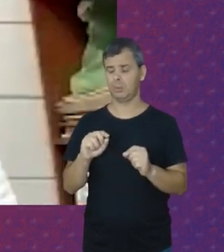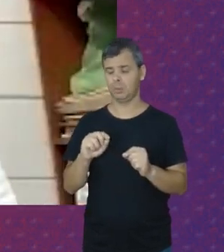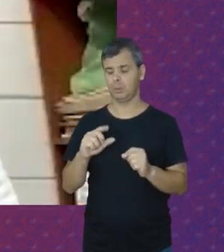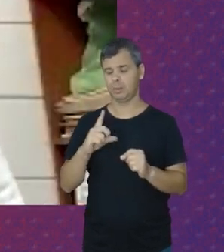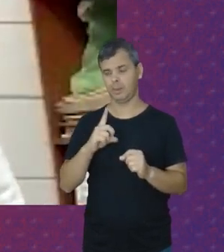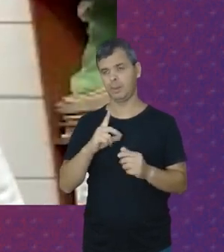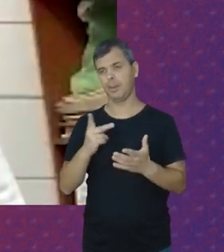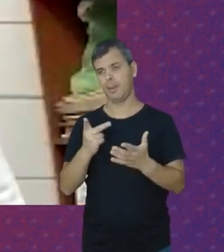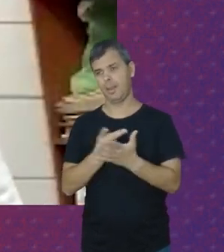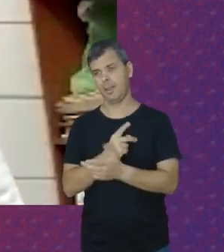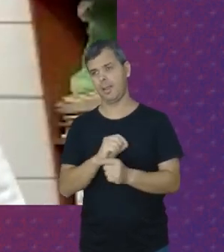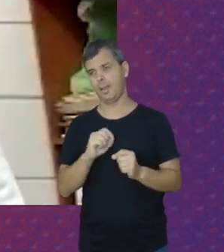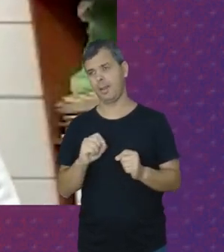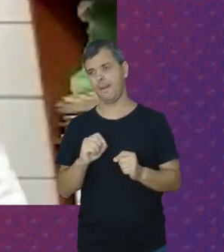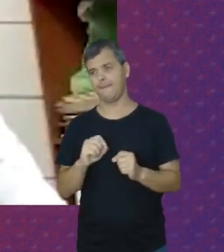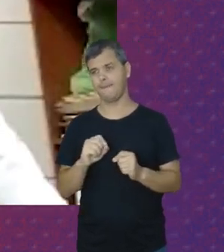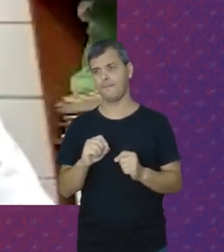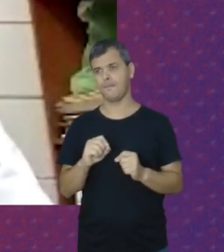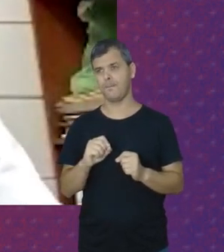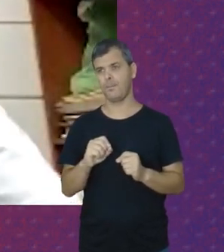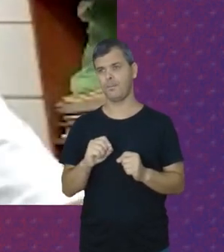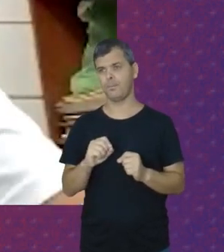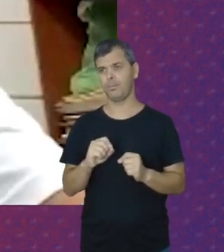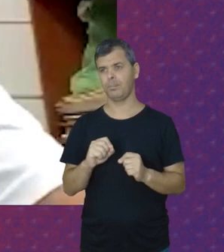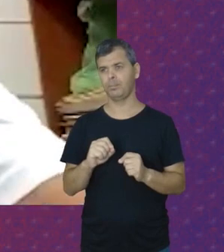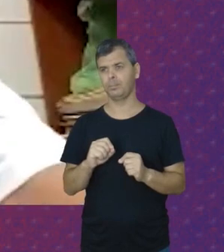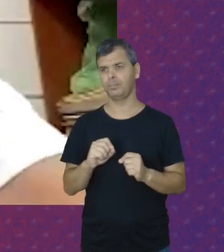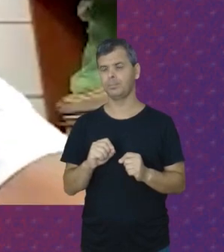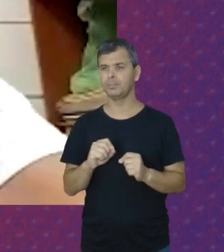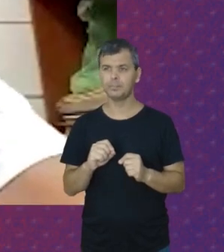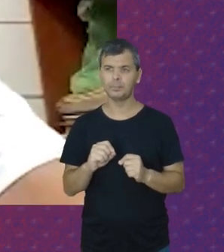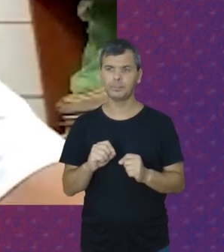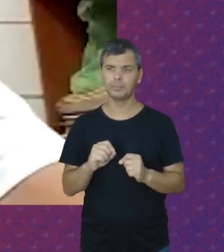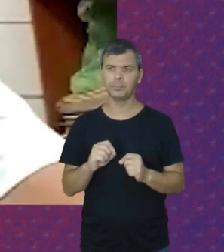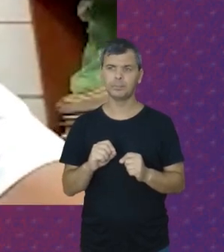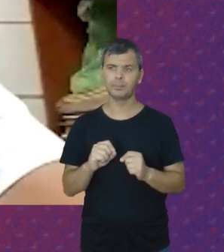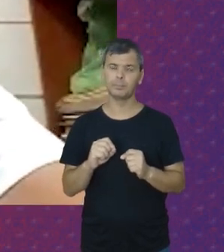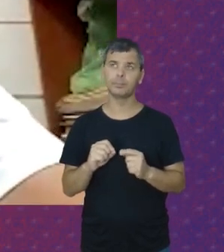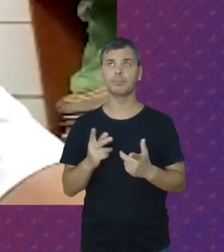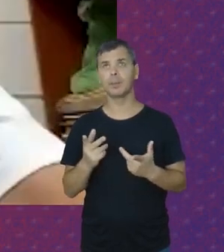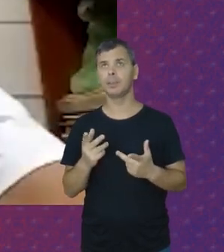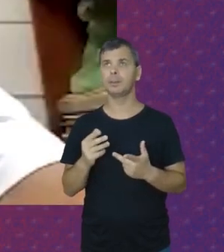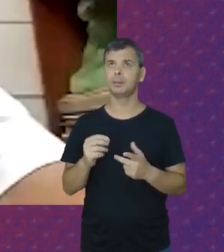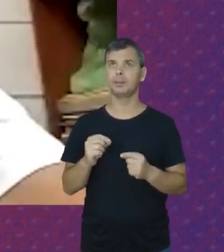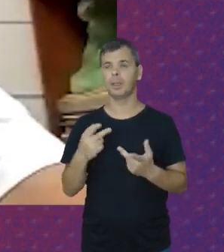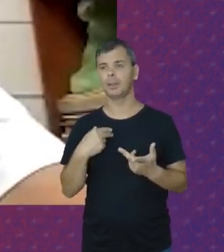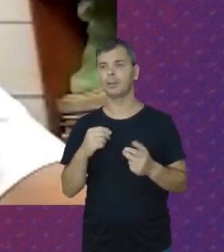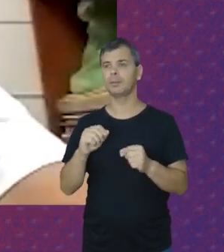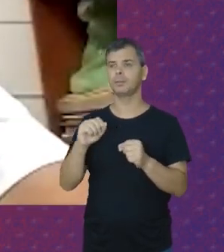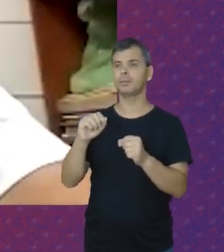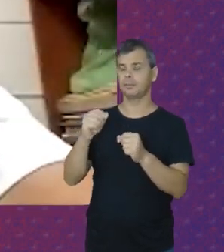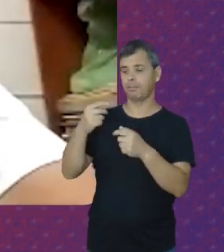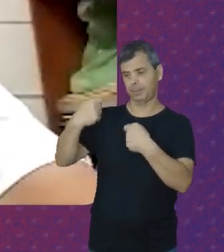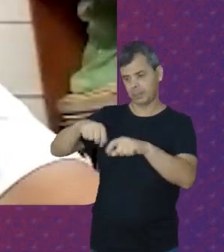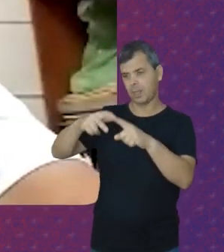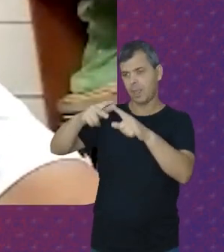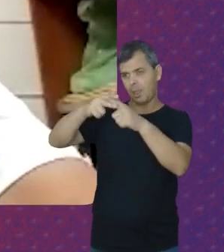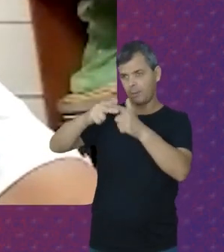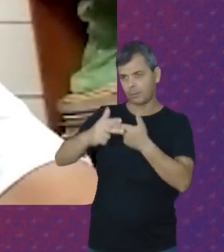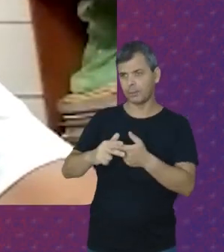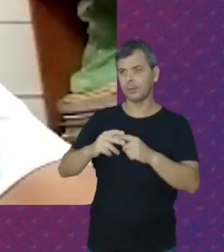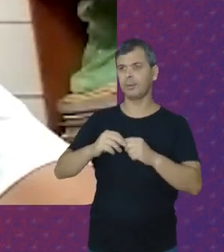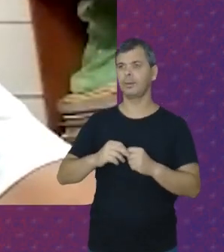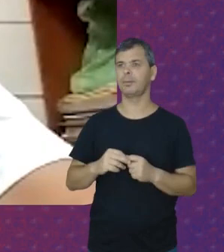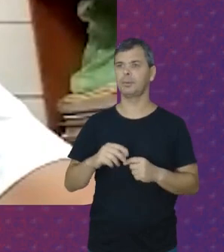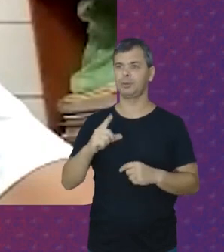tem O que se Como é que eu digo Se revisar Né